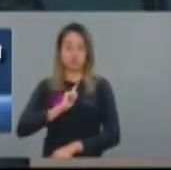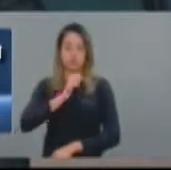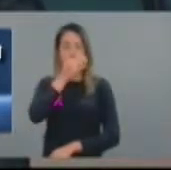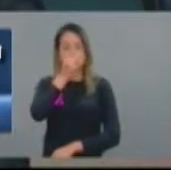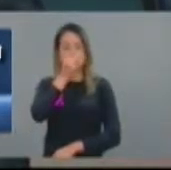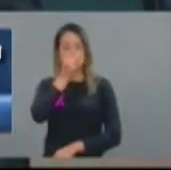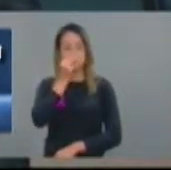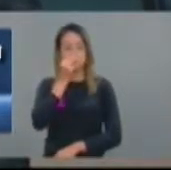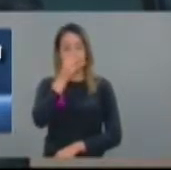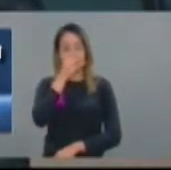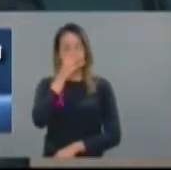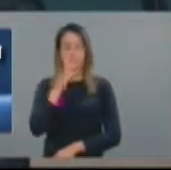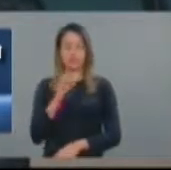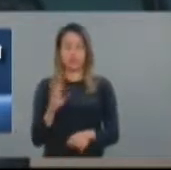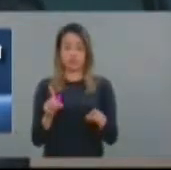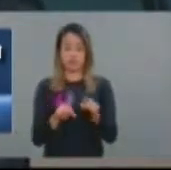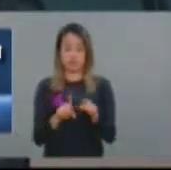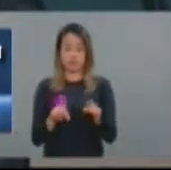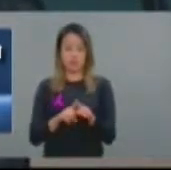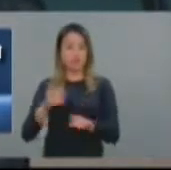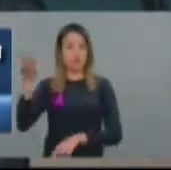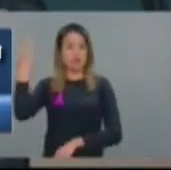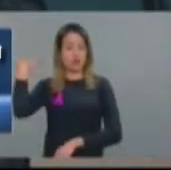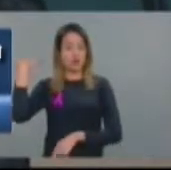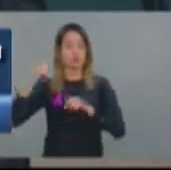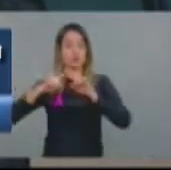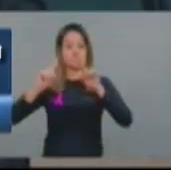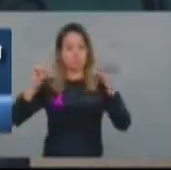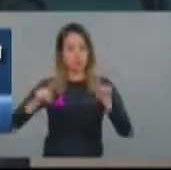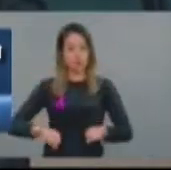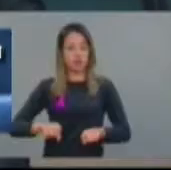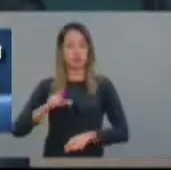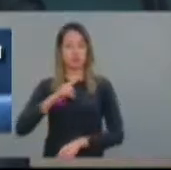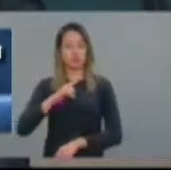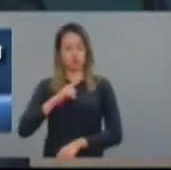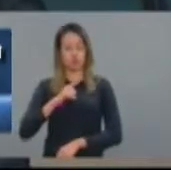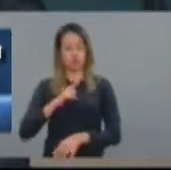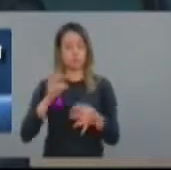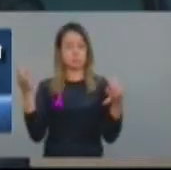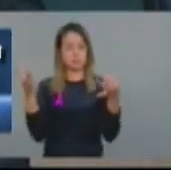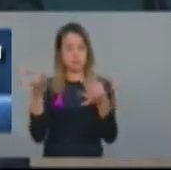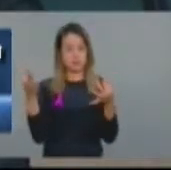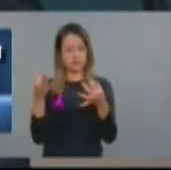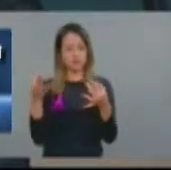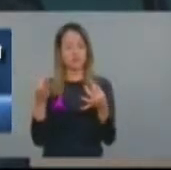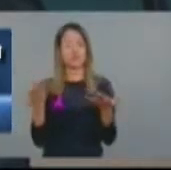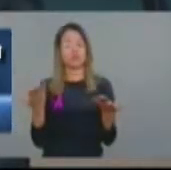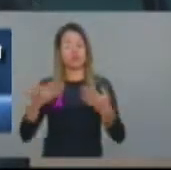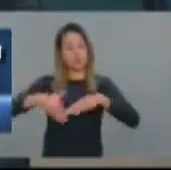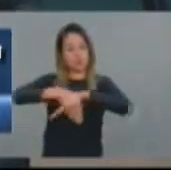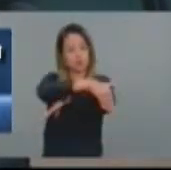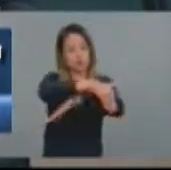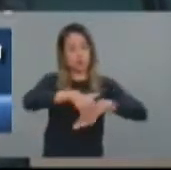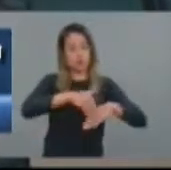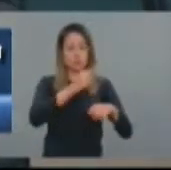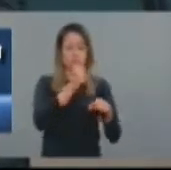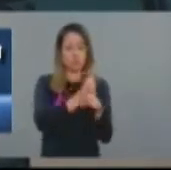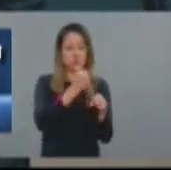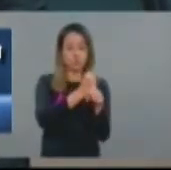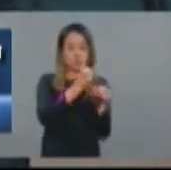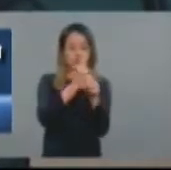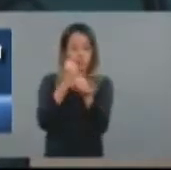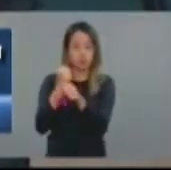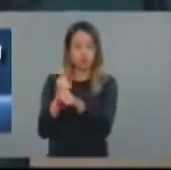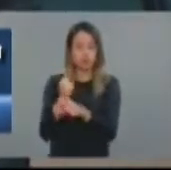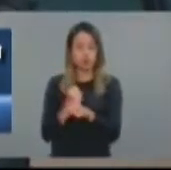Ceará receptivo e também do passado, com a infraestrutura abrindo estradas por dentro do Ceará como